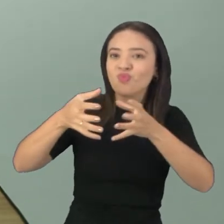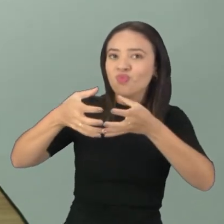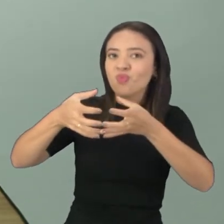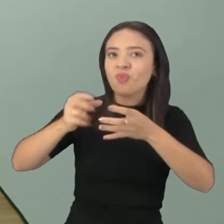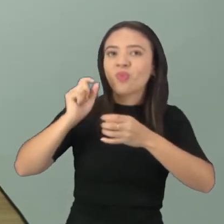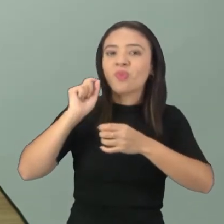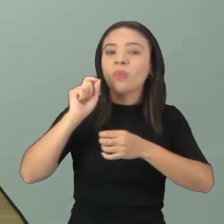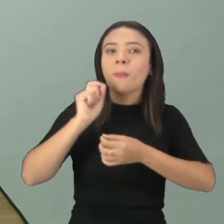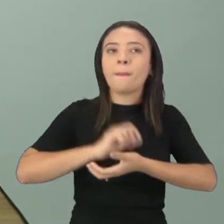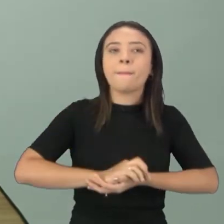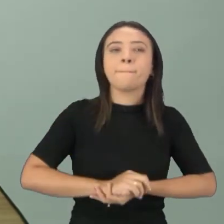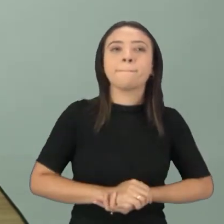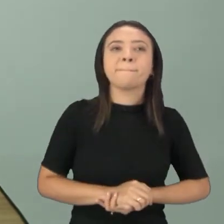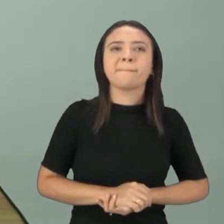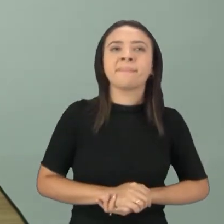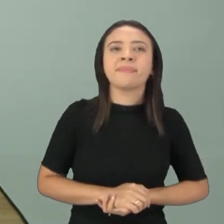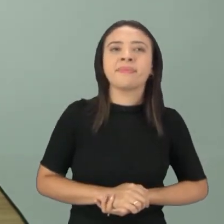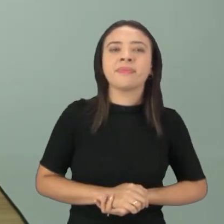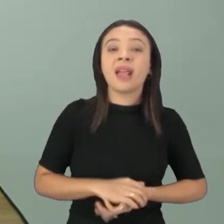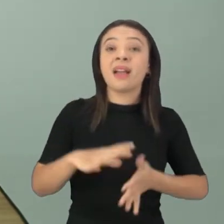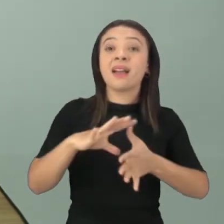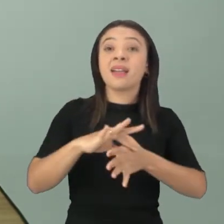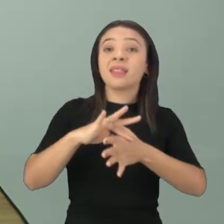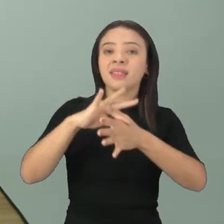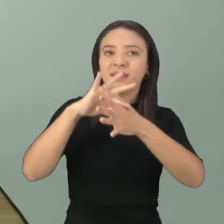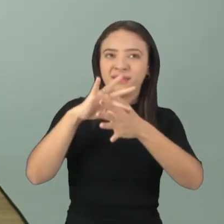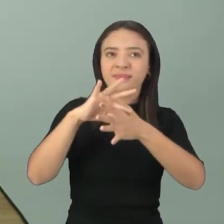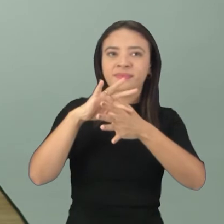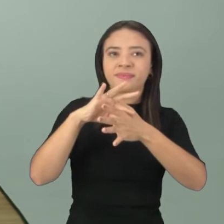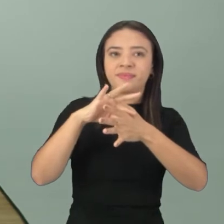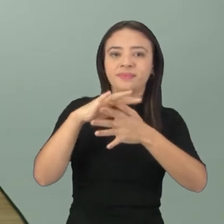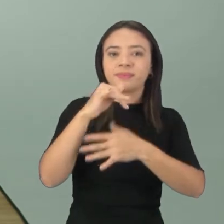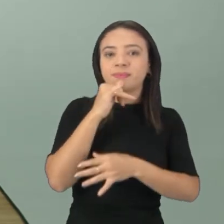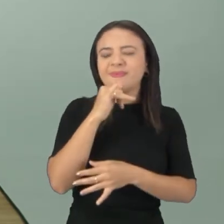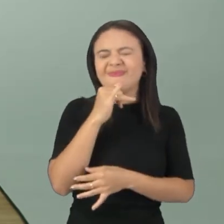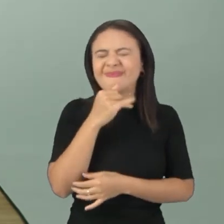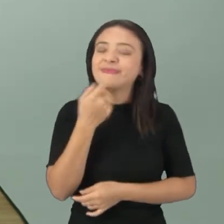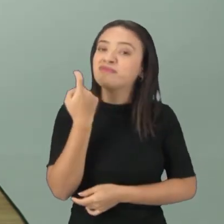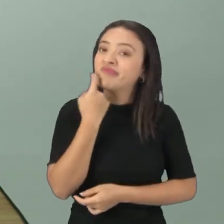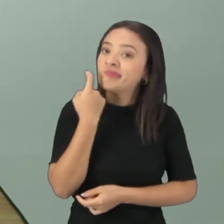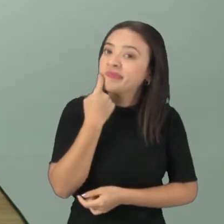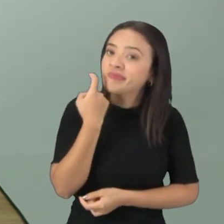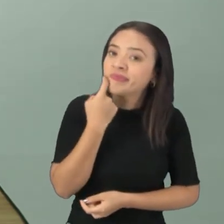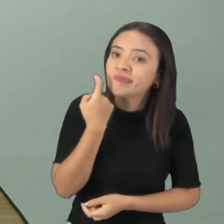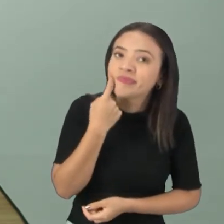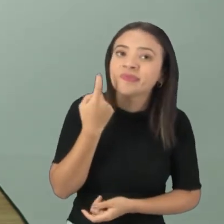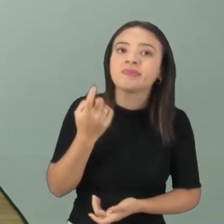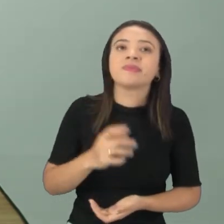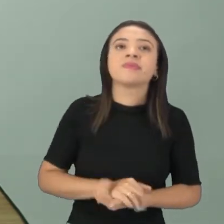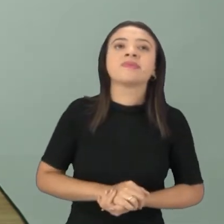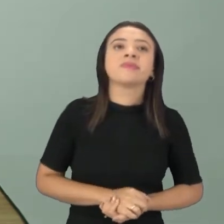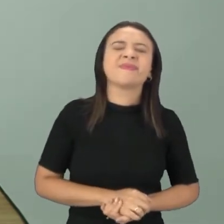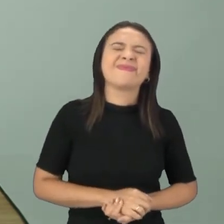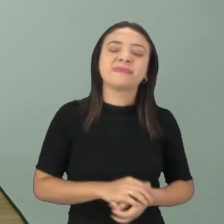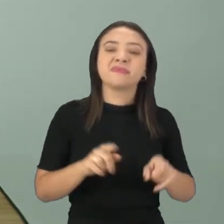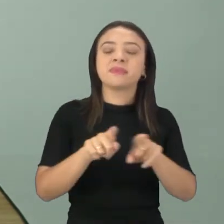que é o grupo das carnes, como o peixe, né? O grupo dos cereais aqui,